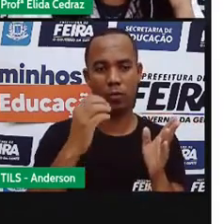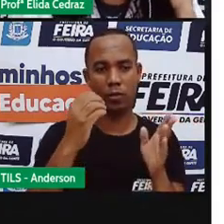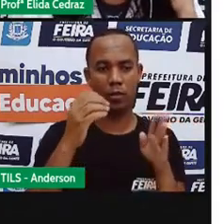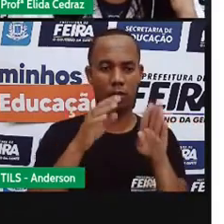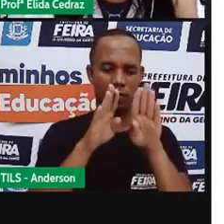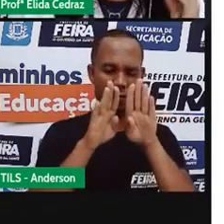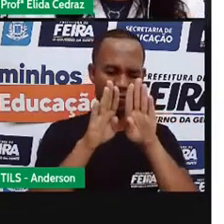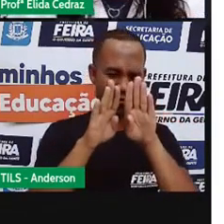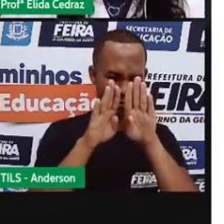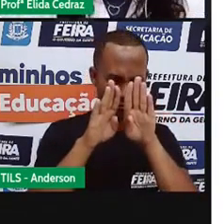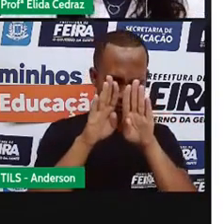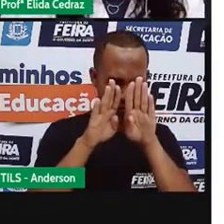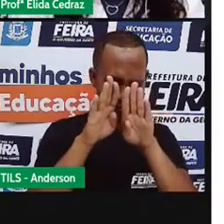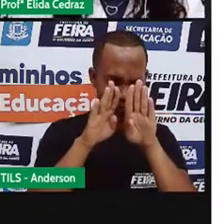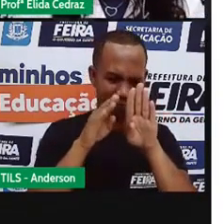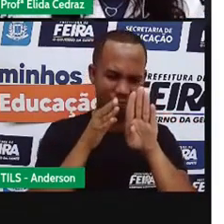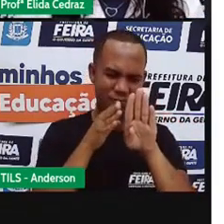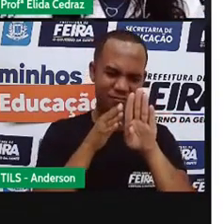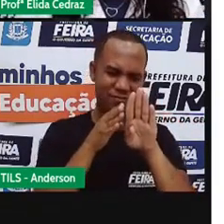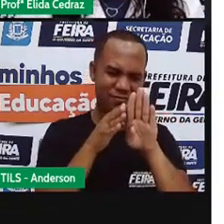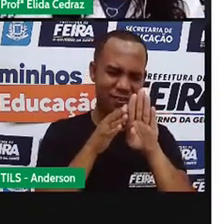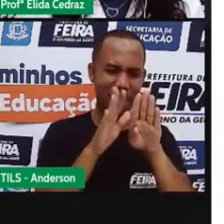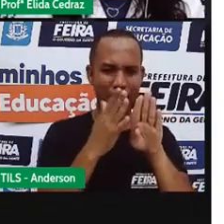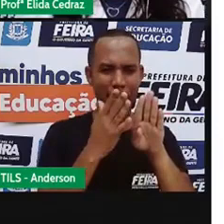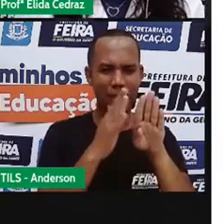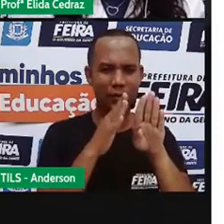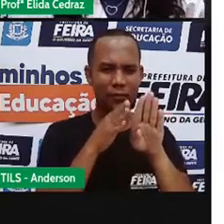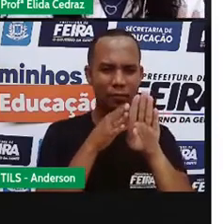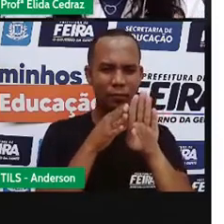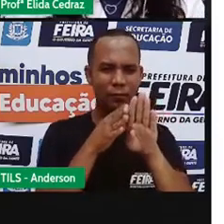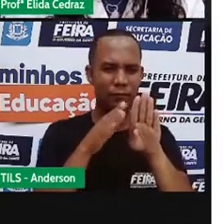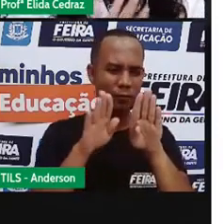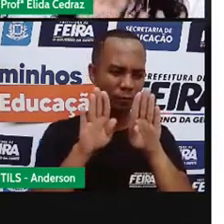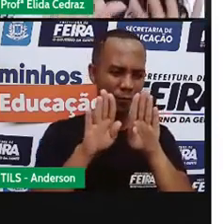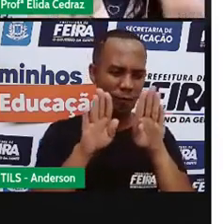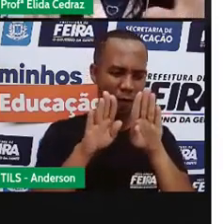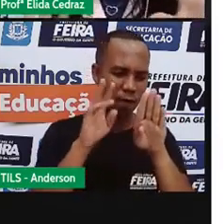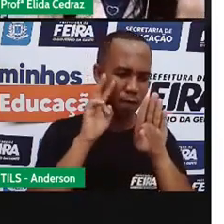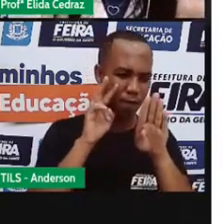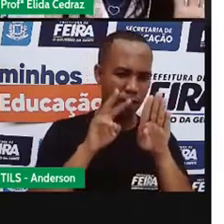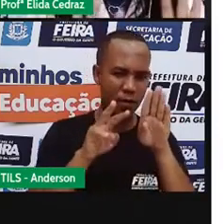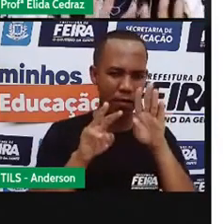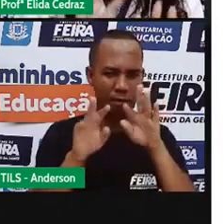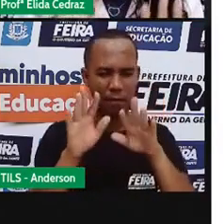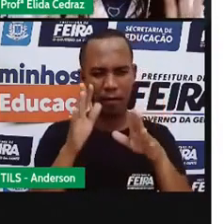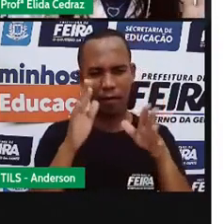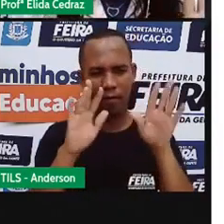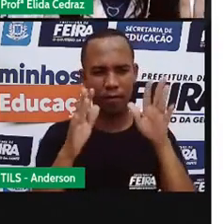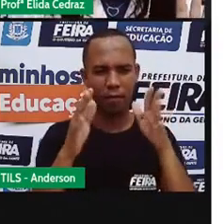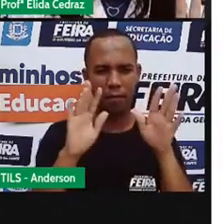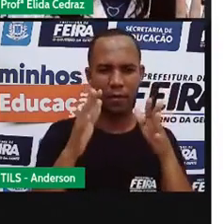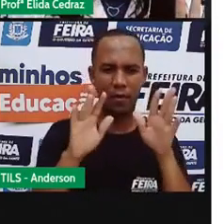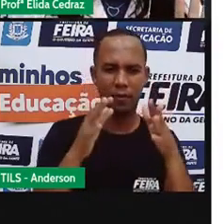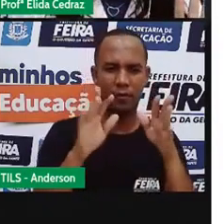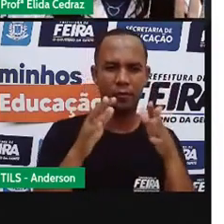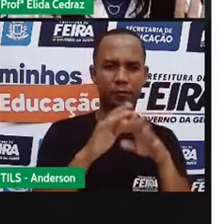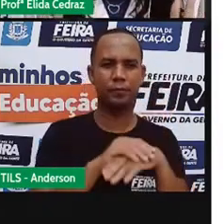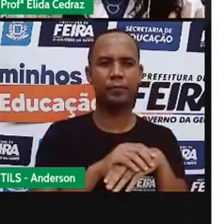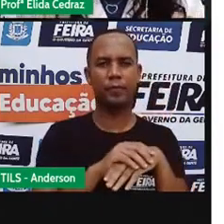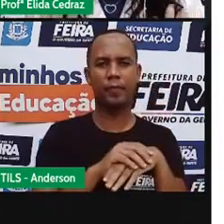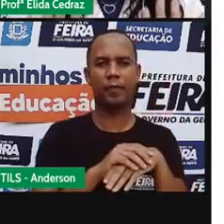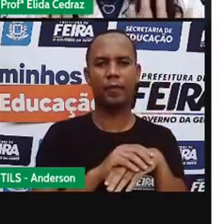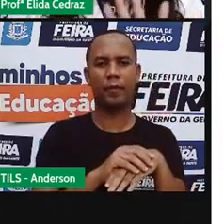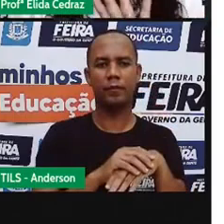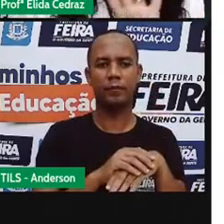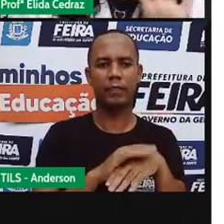atravessa, mas não atravessa por completo. Aí a gente vê distocado, sem nitidez através dele.